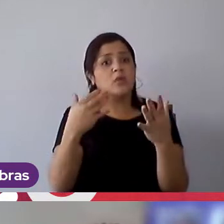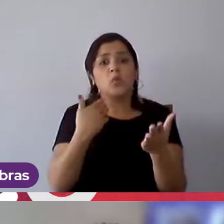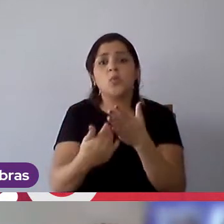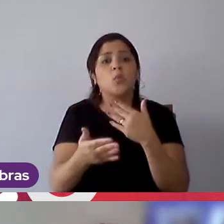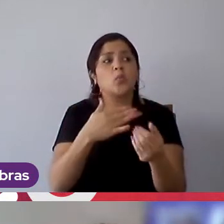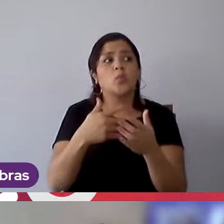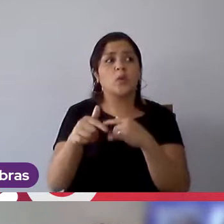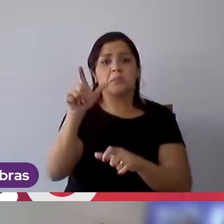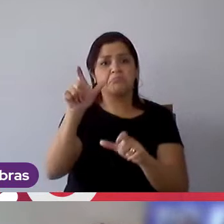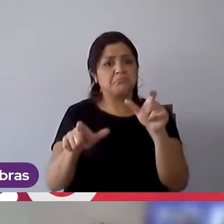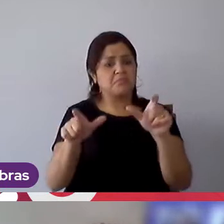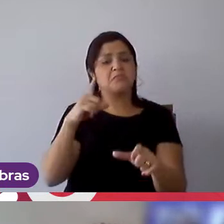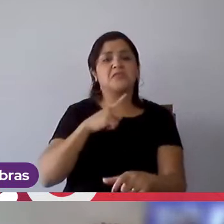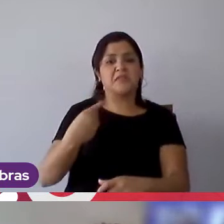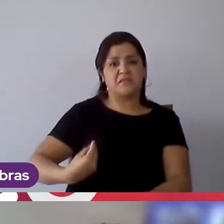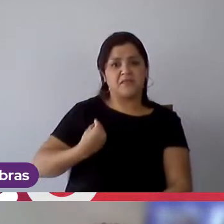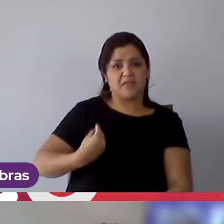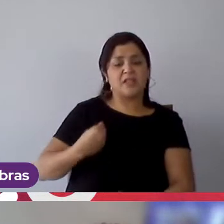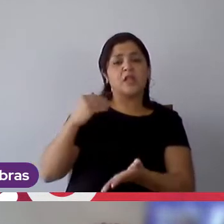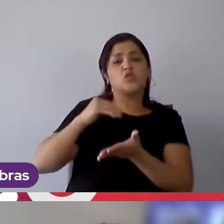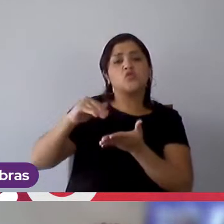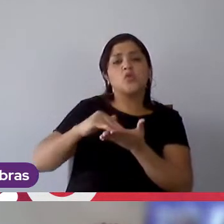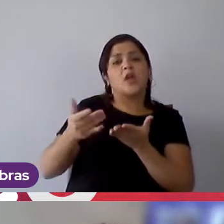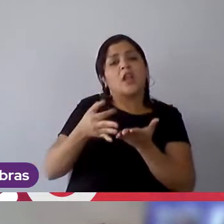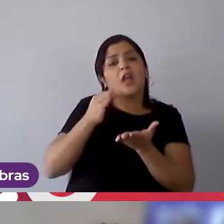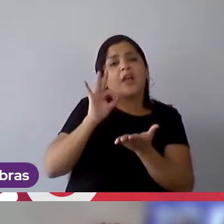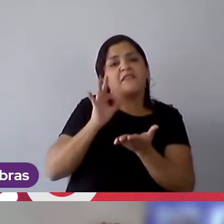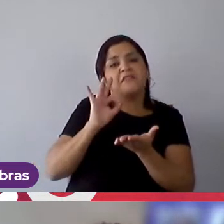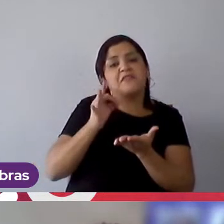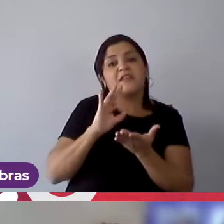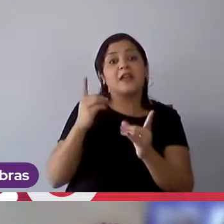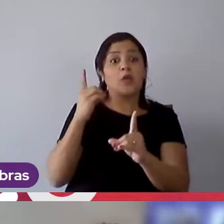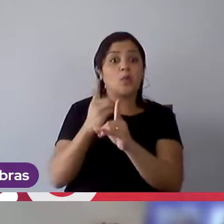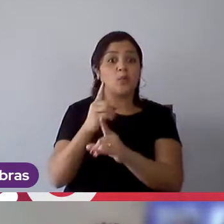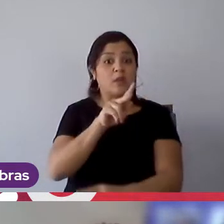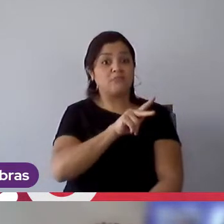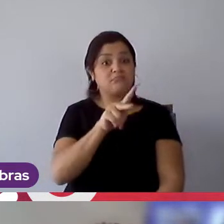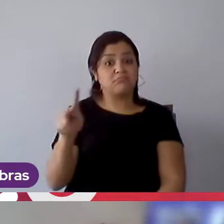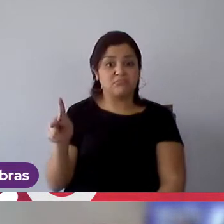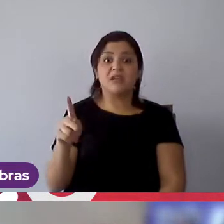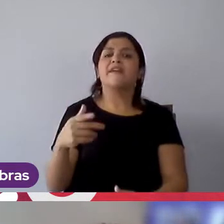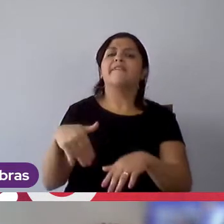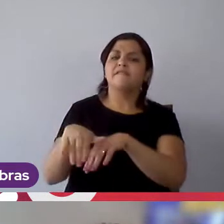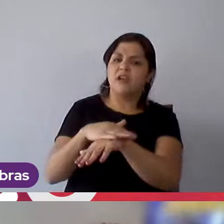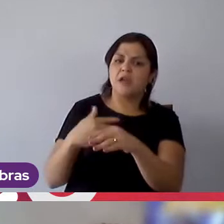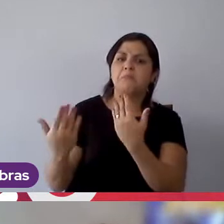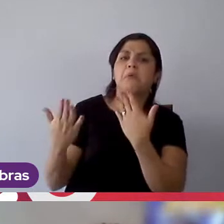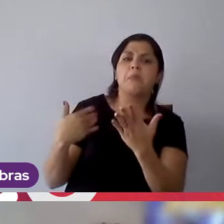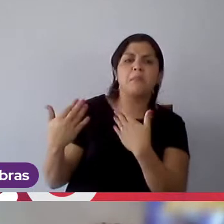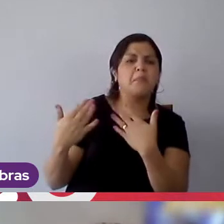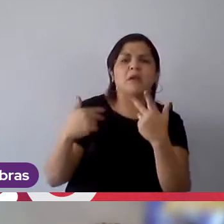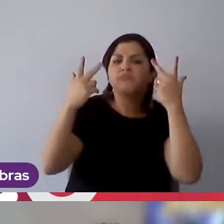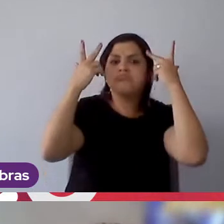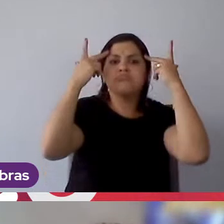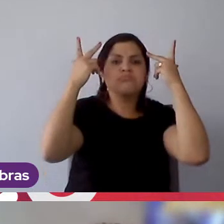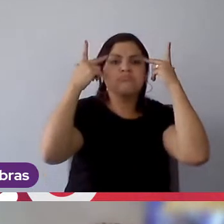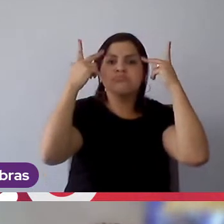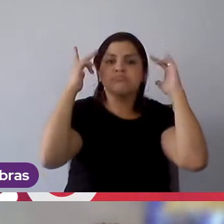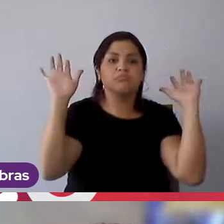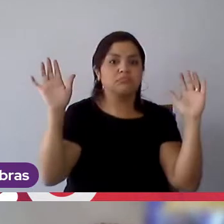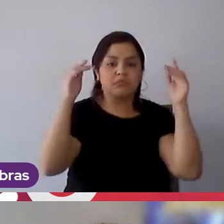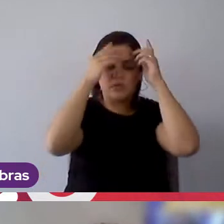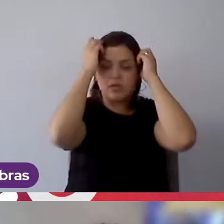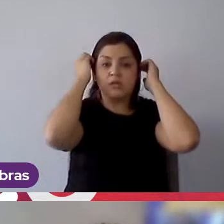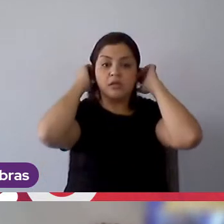você pode estar no escritório e tomar um cafezinho e acabar encontrando o nosso presidente da empresa, ele vai conversar com você, normal, e eu